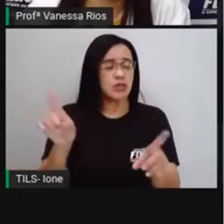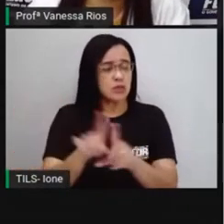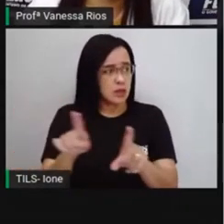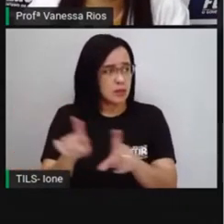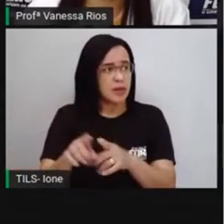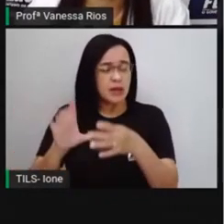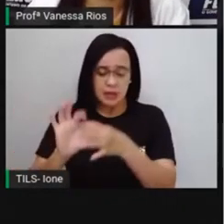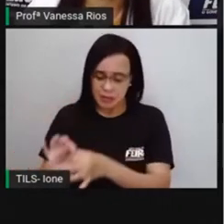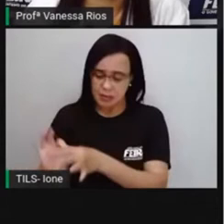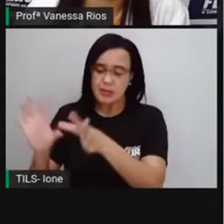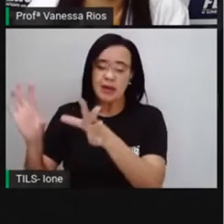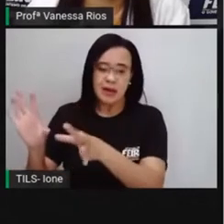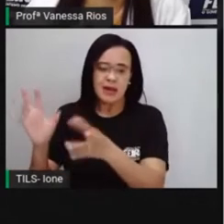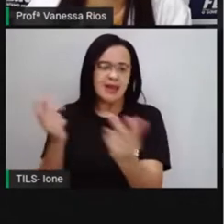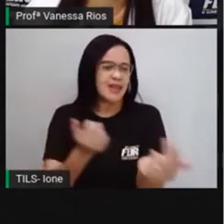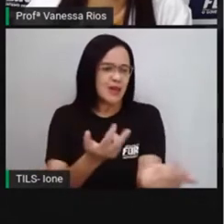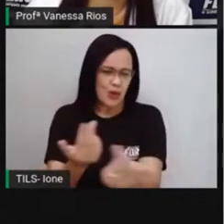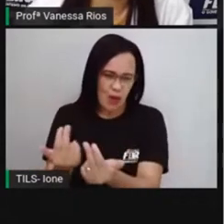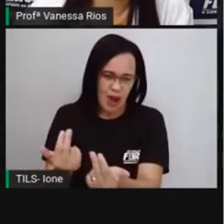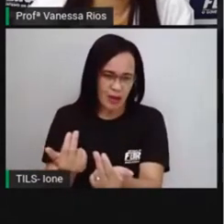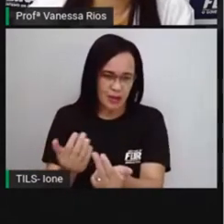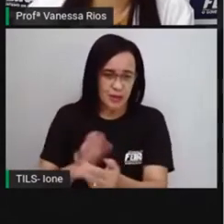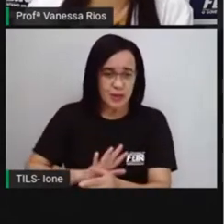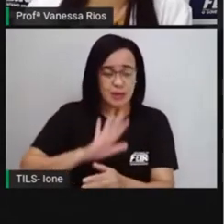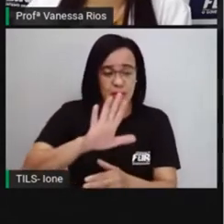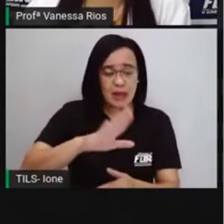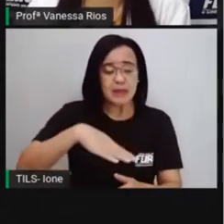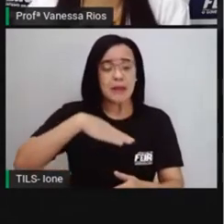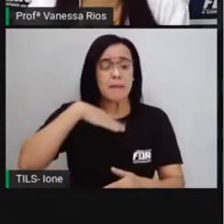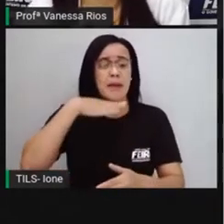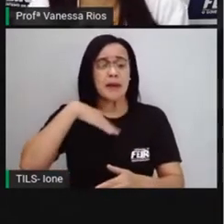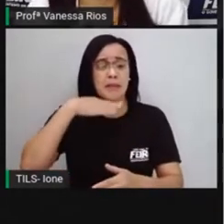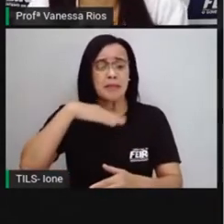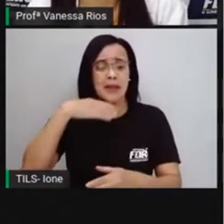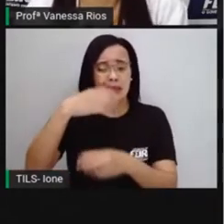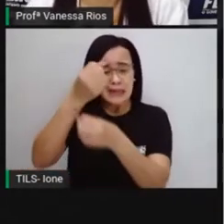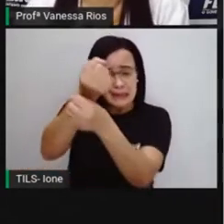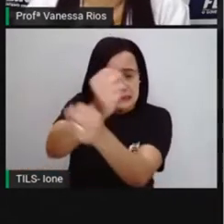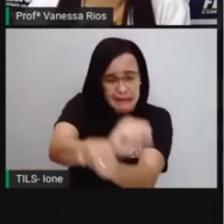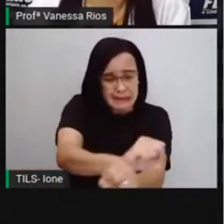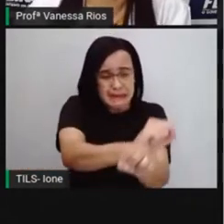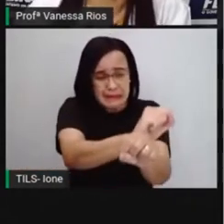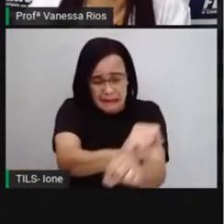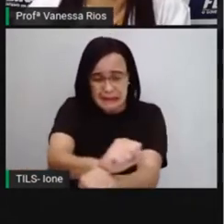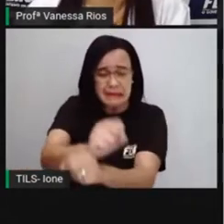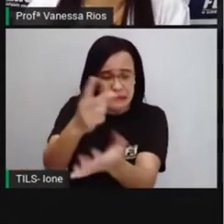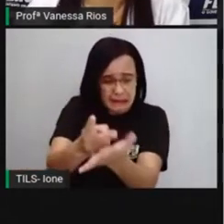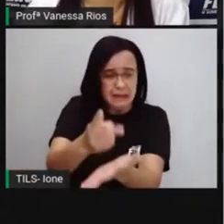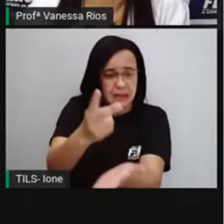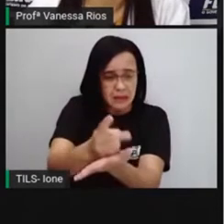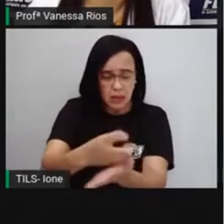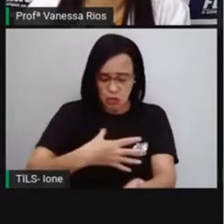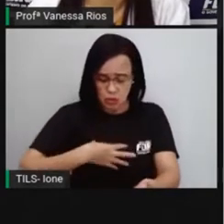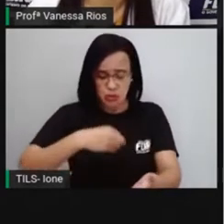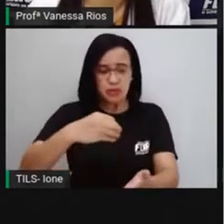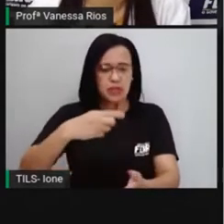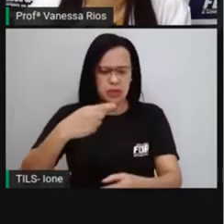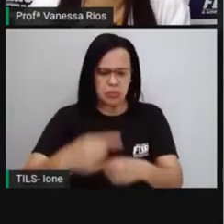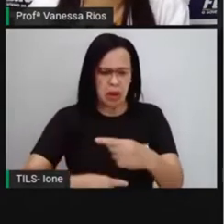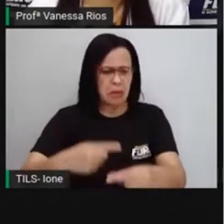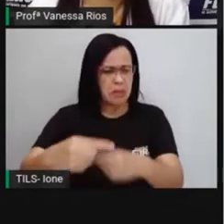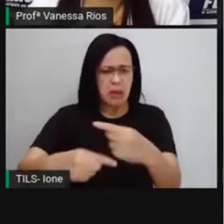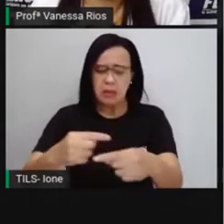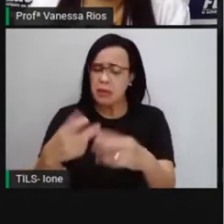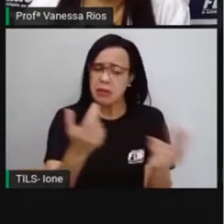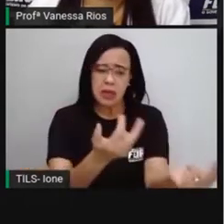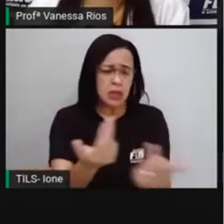também herdaria liberdade. Mas se ela estivesse na condição de escravizar, os filhos também vinham aí herdando, né? Essa